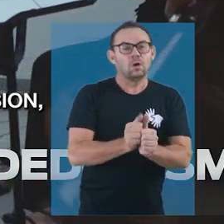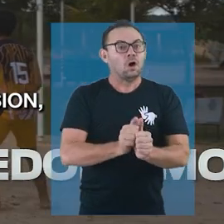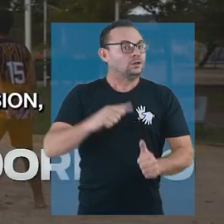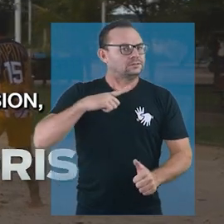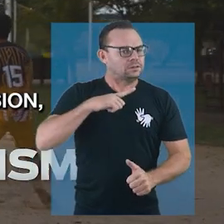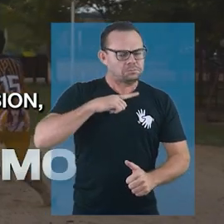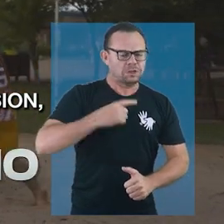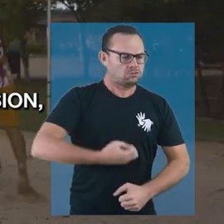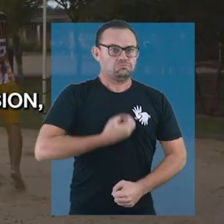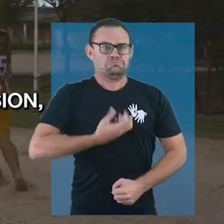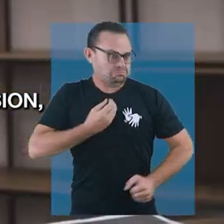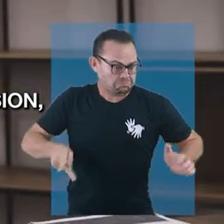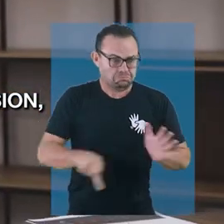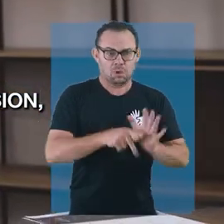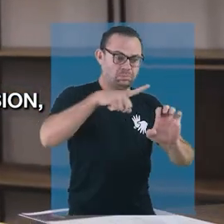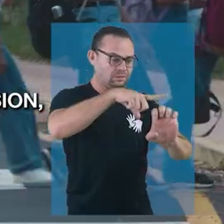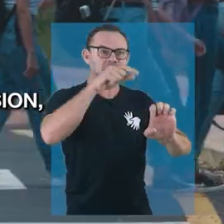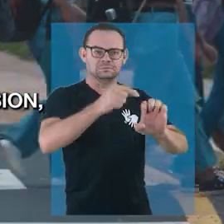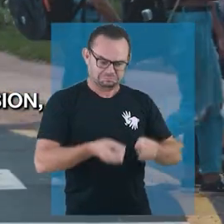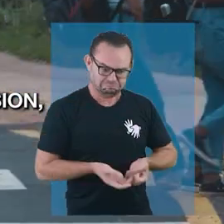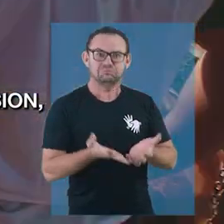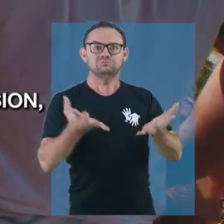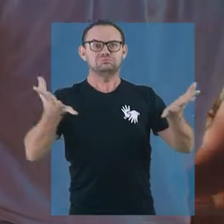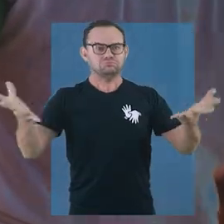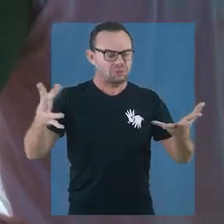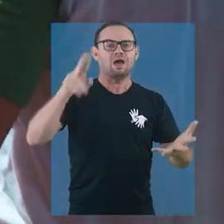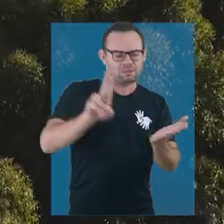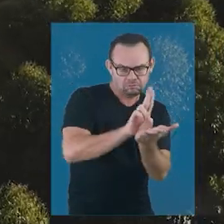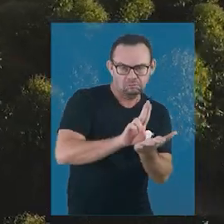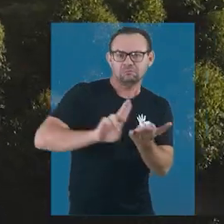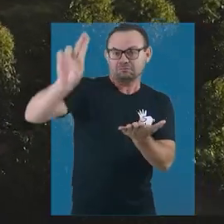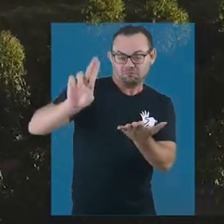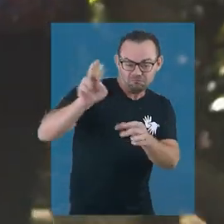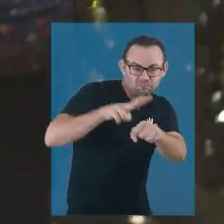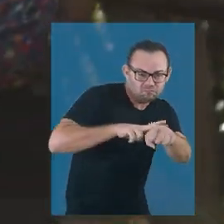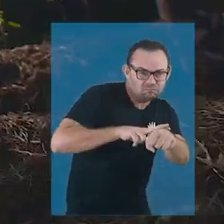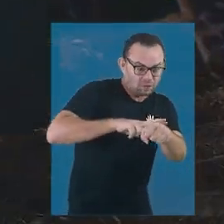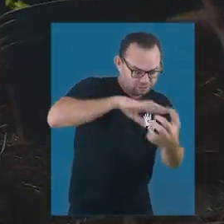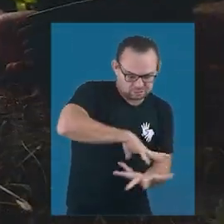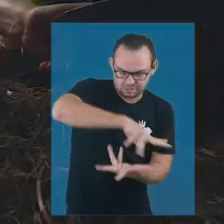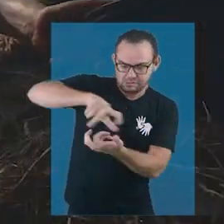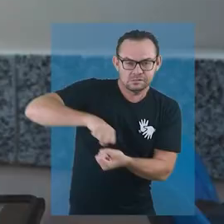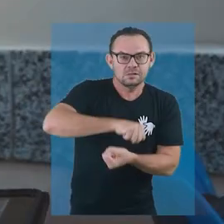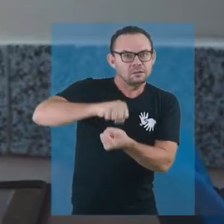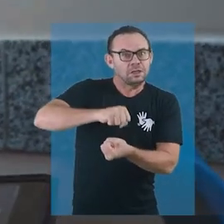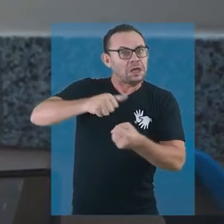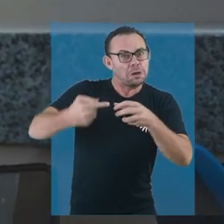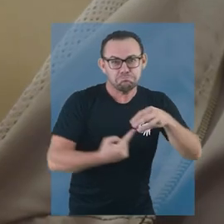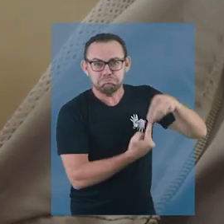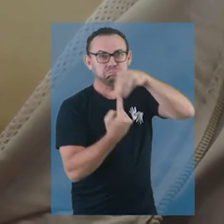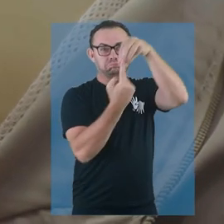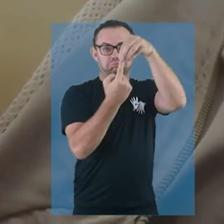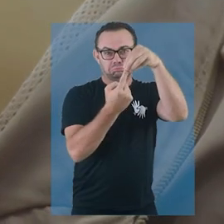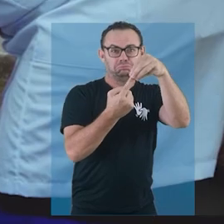da cultura, do esporte e do espírito empreendedor. É uma universidade verde e sustentável e